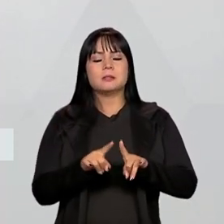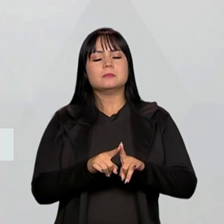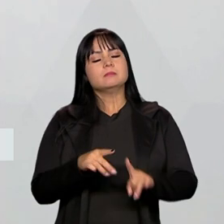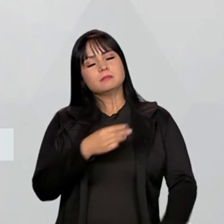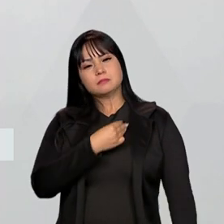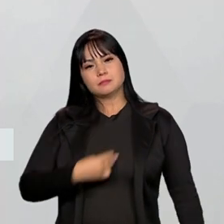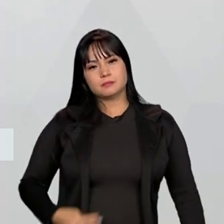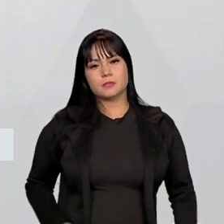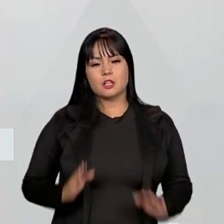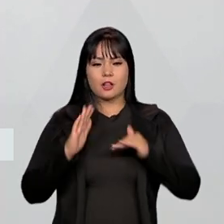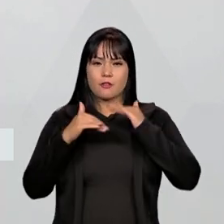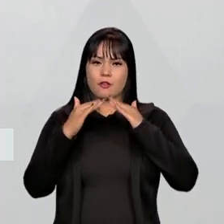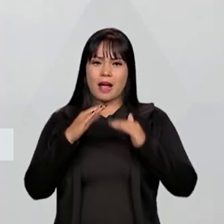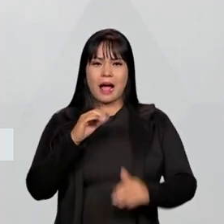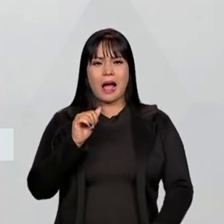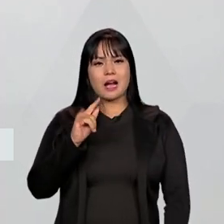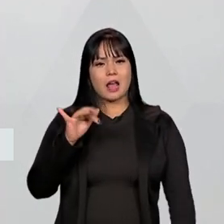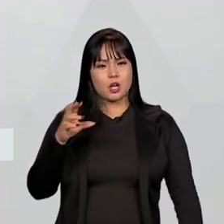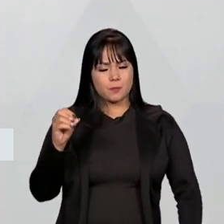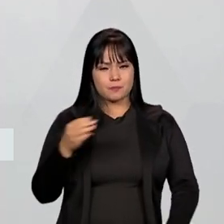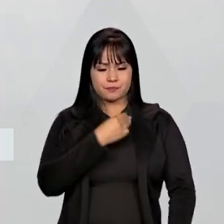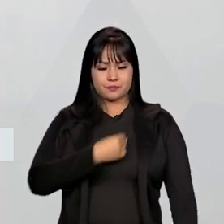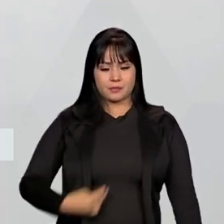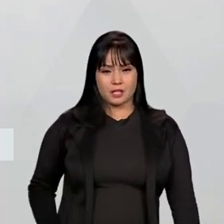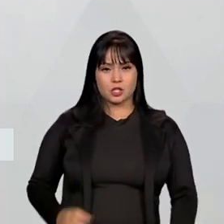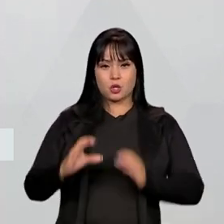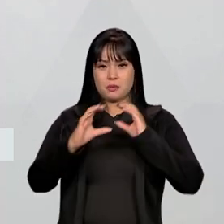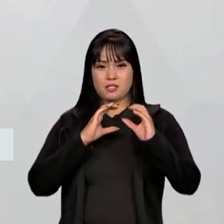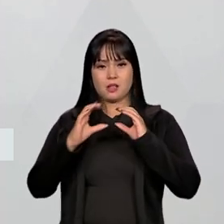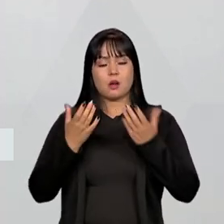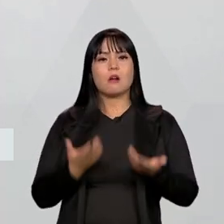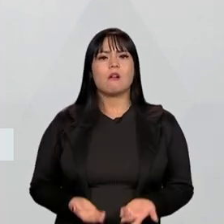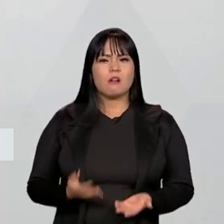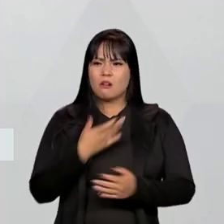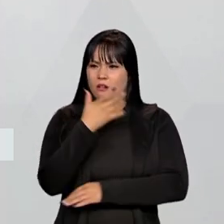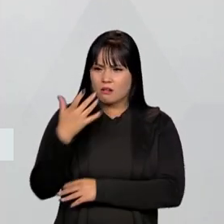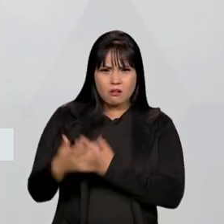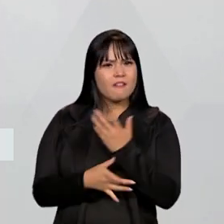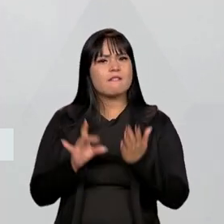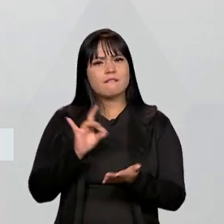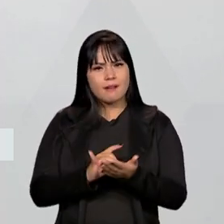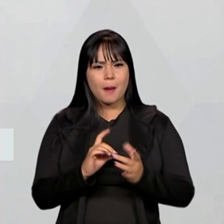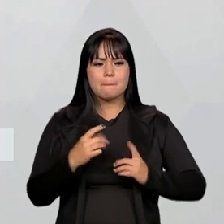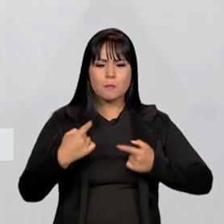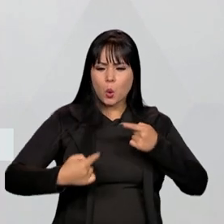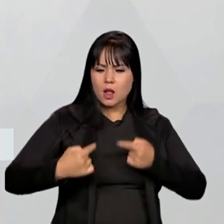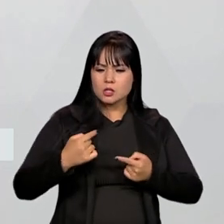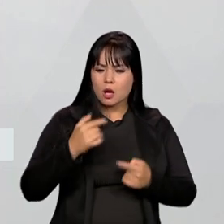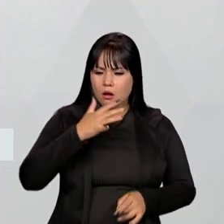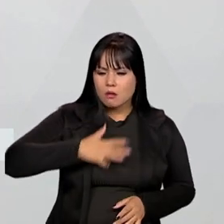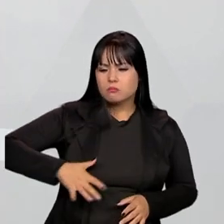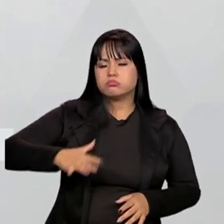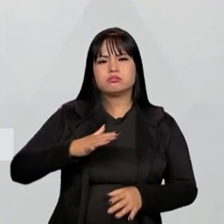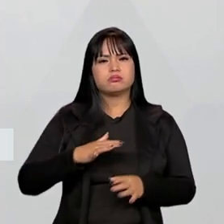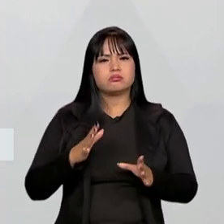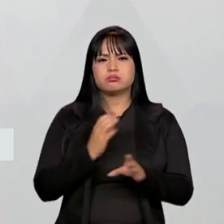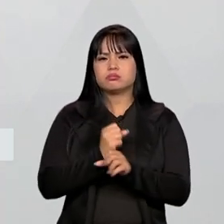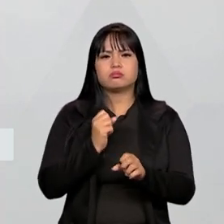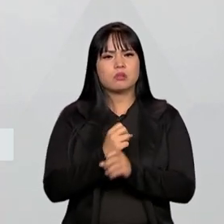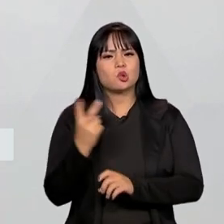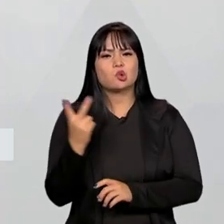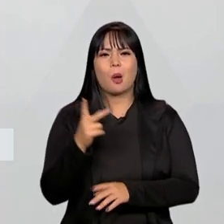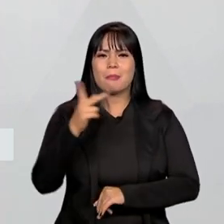ministro da área de Comunicação, que meio ambiente é, de fato, uma política transversal e que esses dois